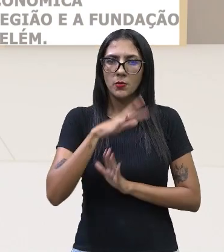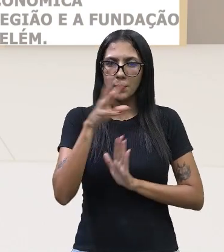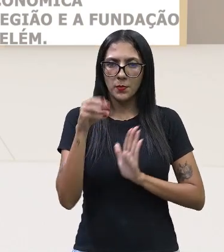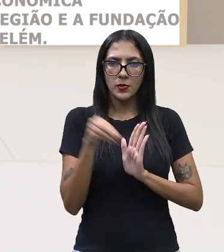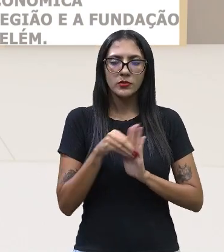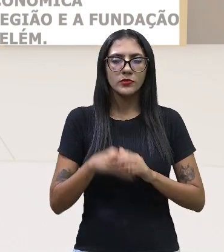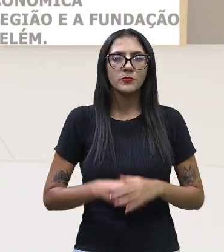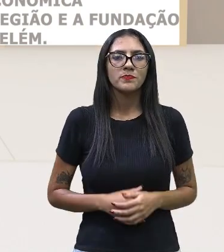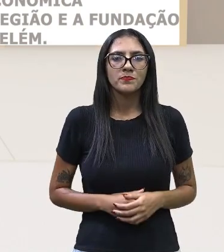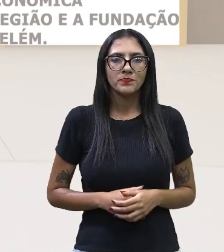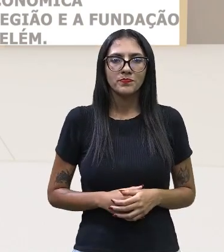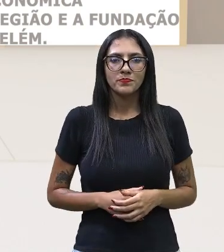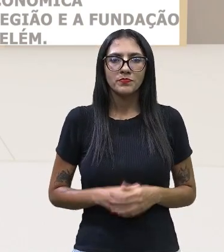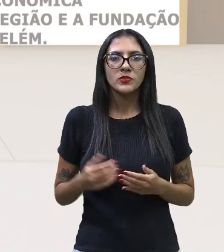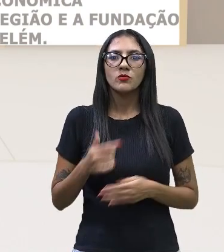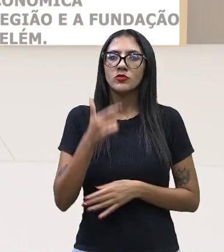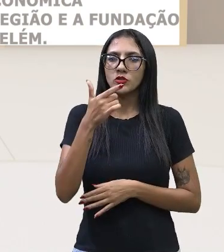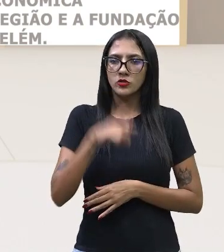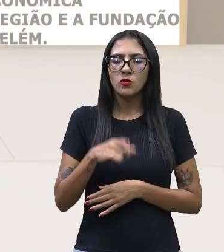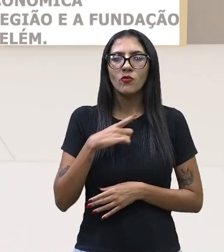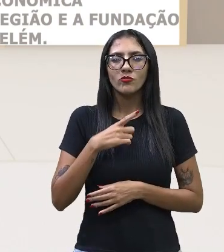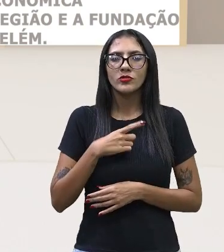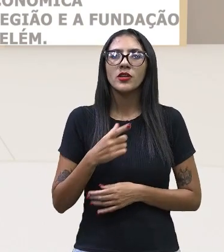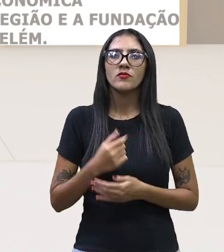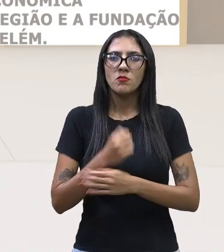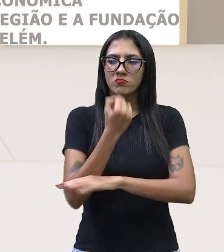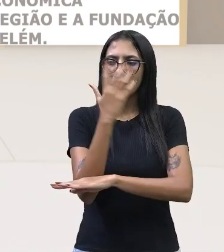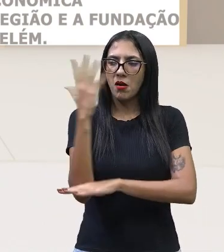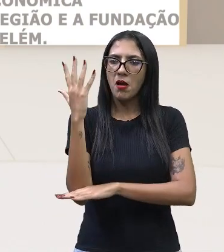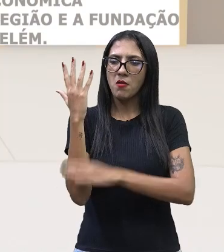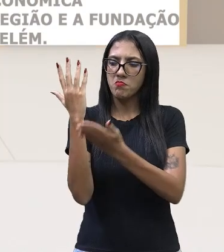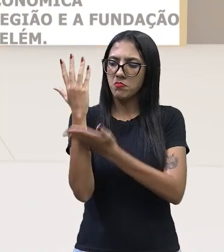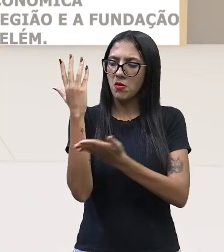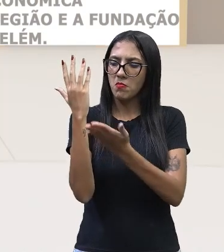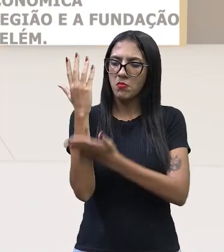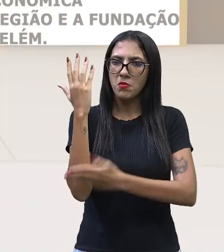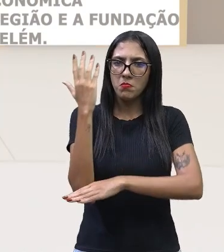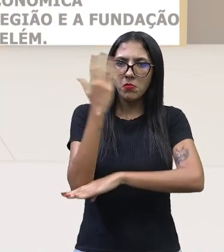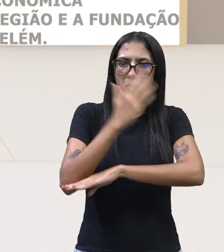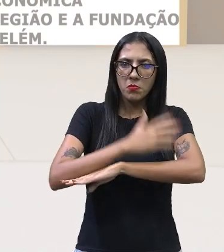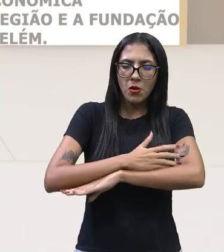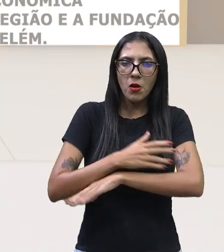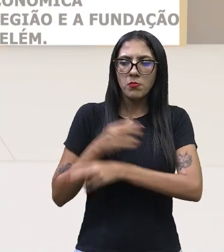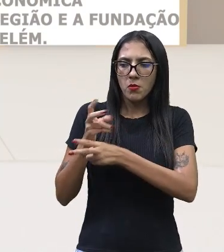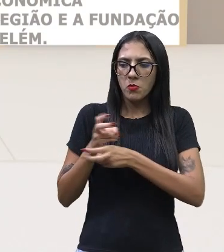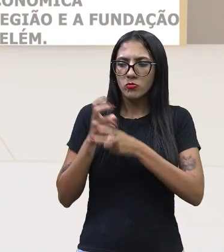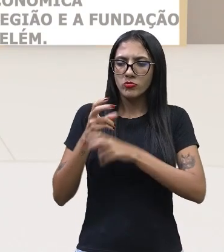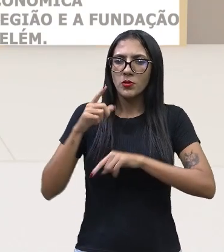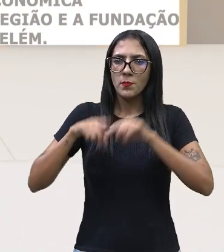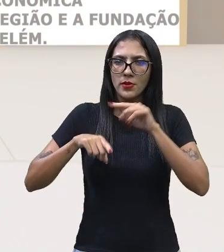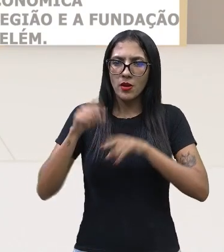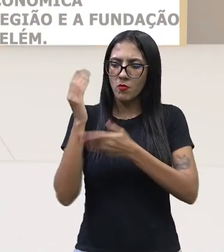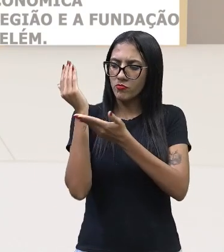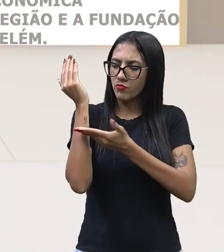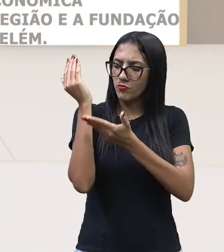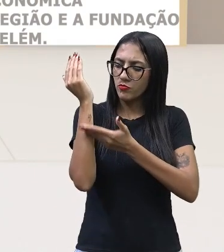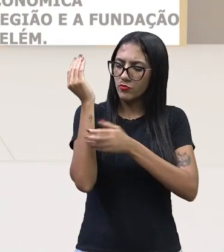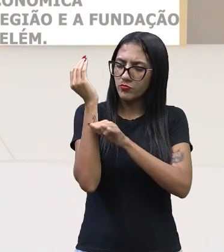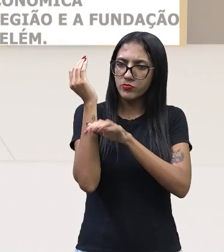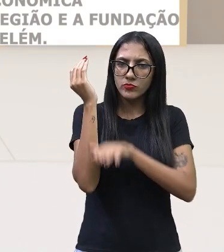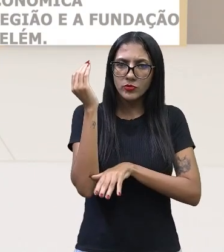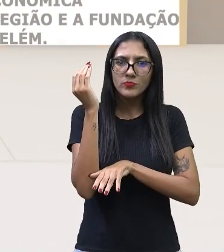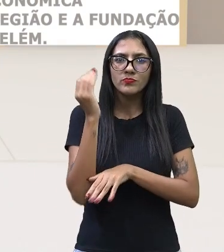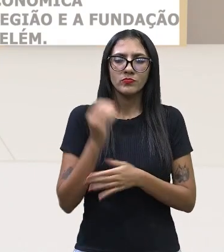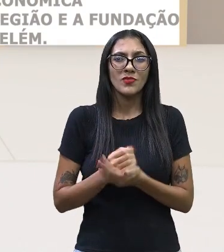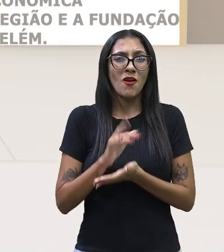Mais uma vez, houve um grande processo de desmatamento, basicamente, para a obtenção do látex da seringueira, que enriqueceu muita